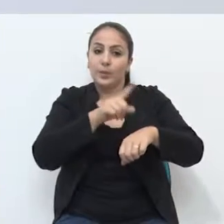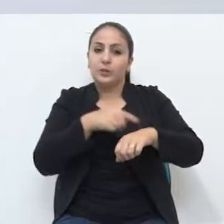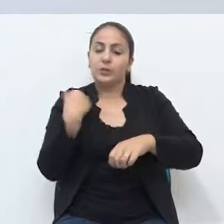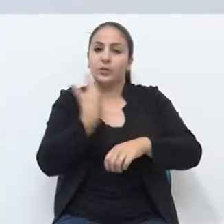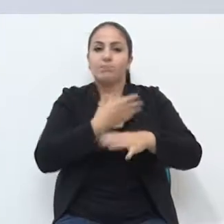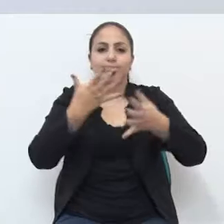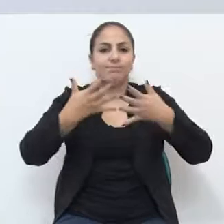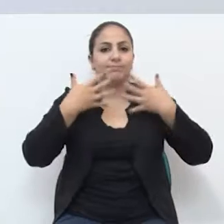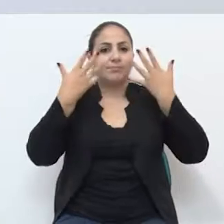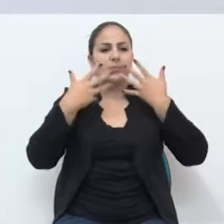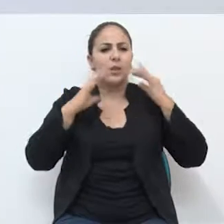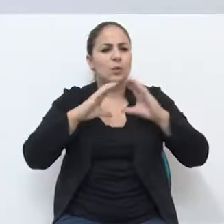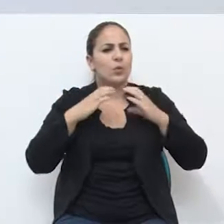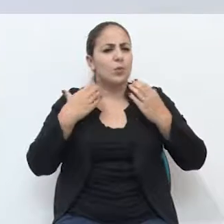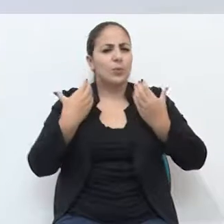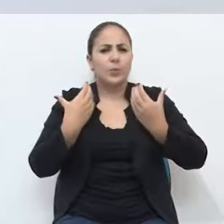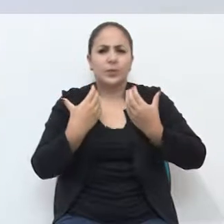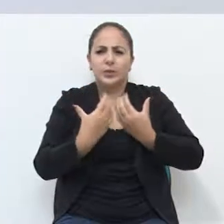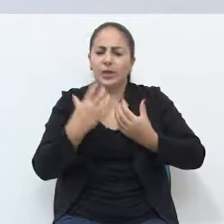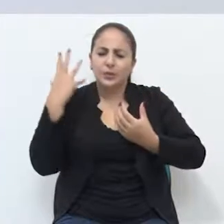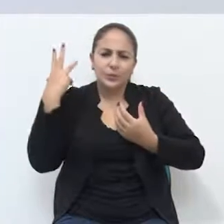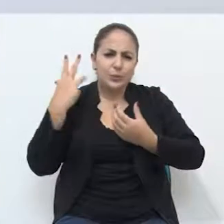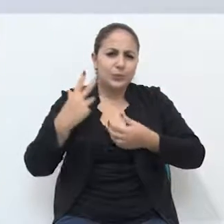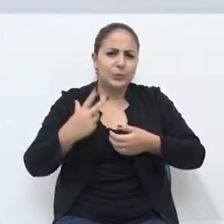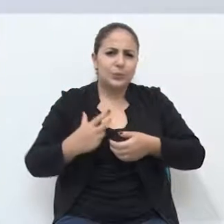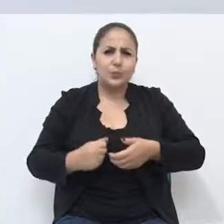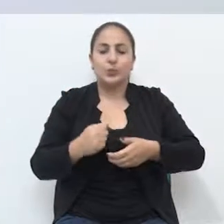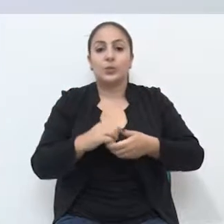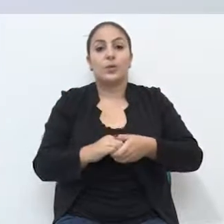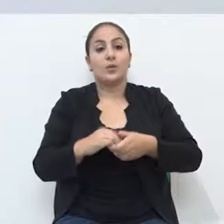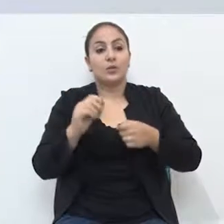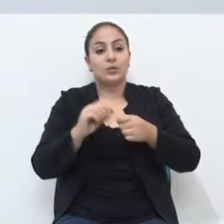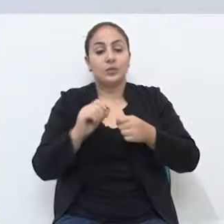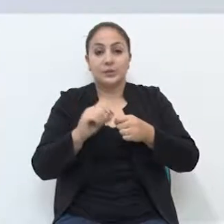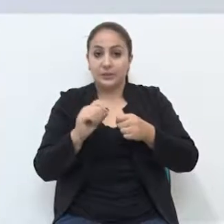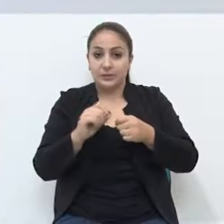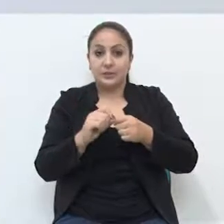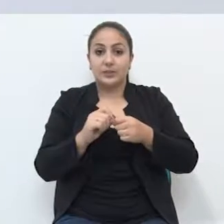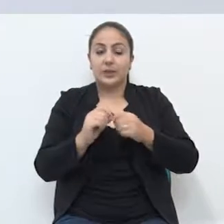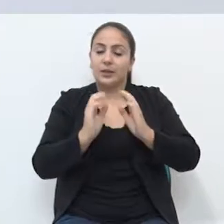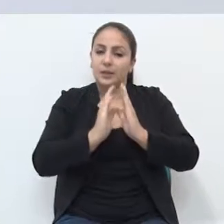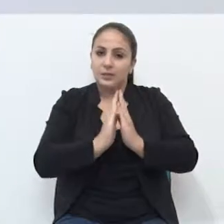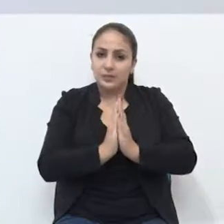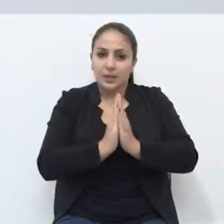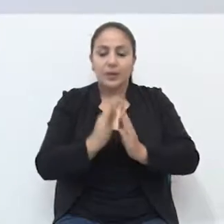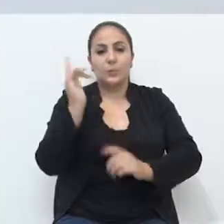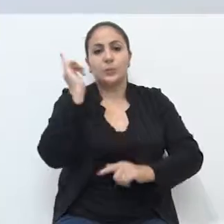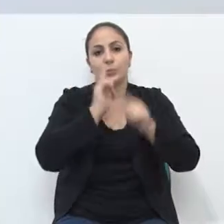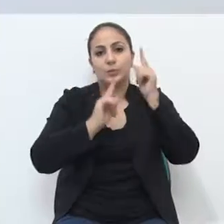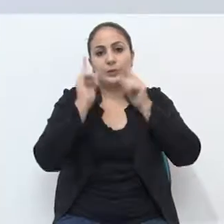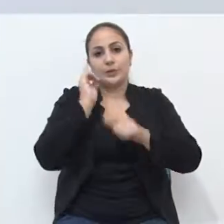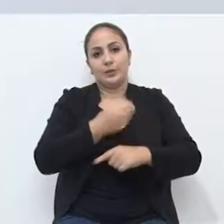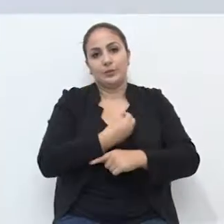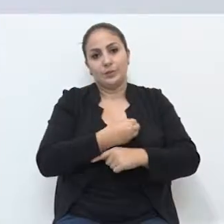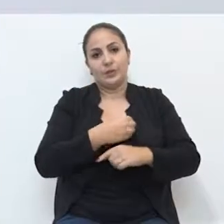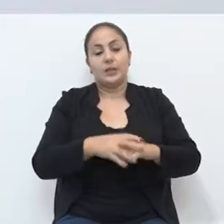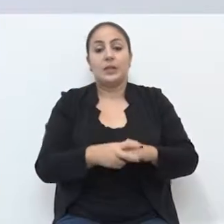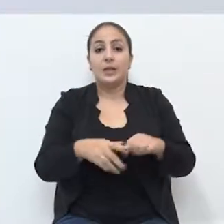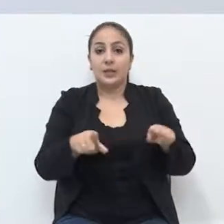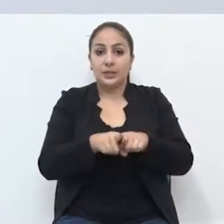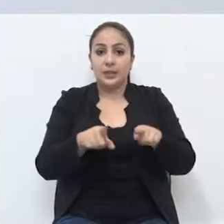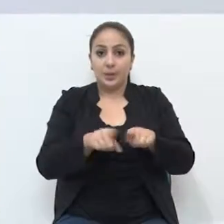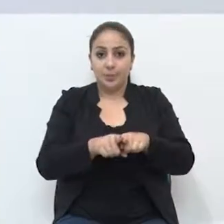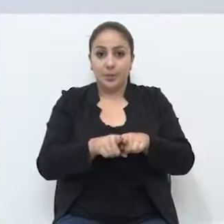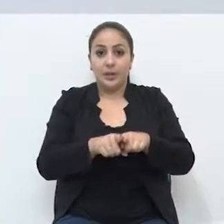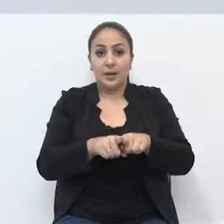alegria, com toda a comunidade cristã reunida, rezarmos, celebrarmos a vitória da vida sobre a morte.